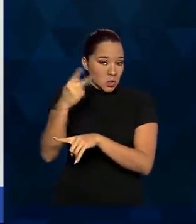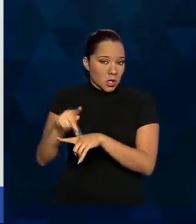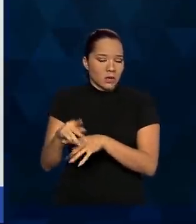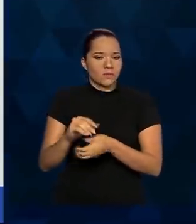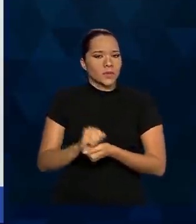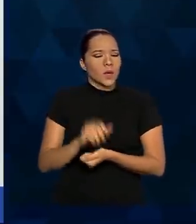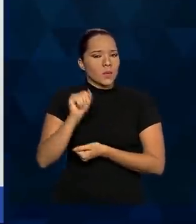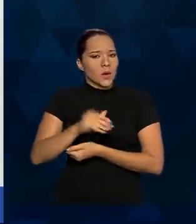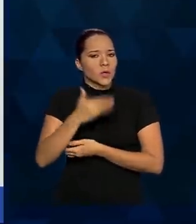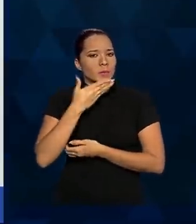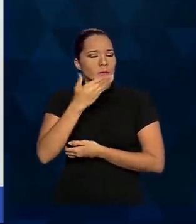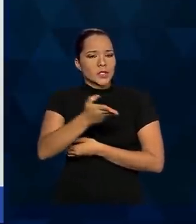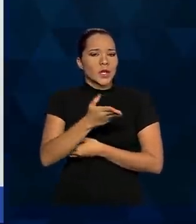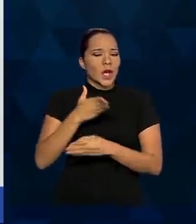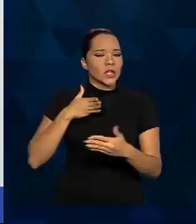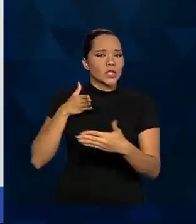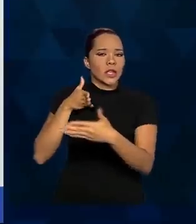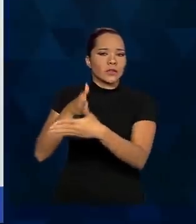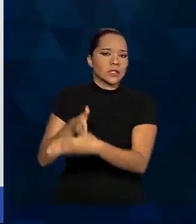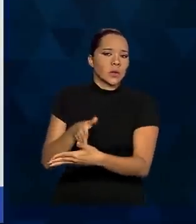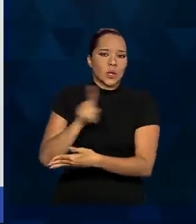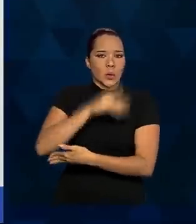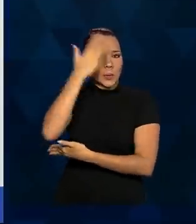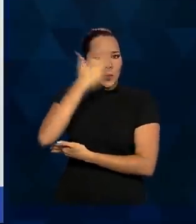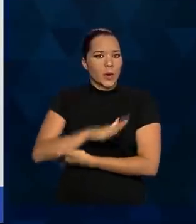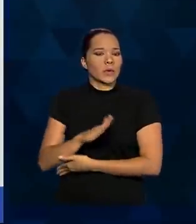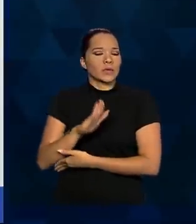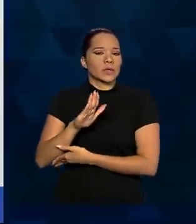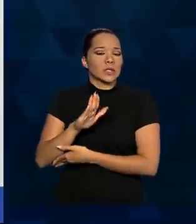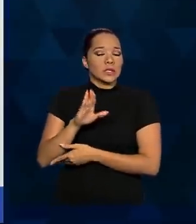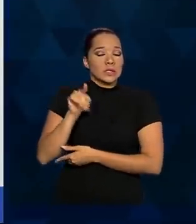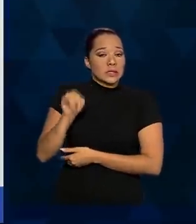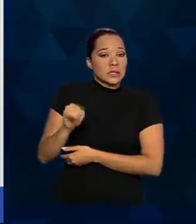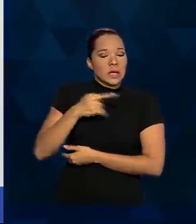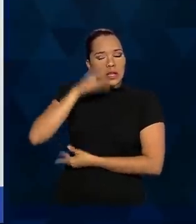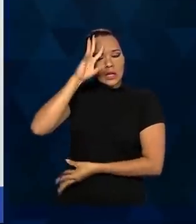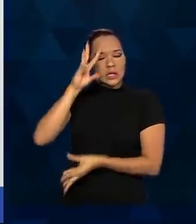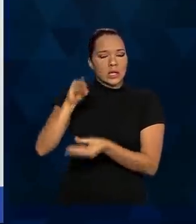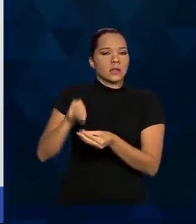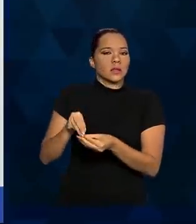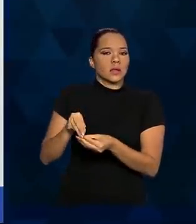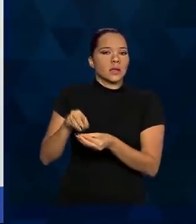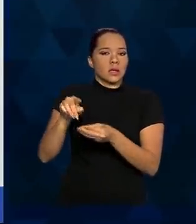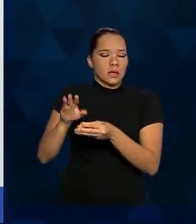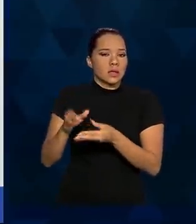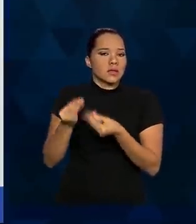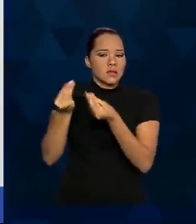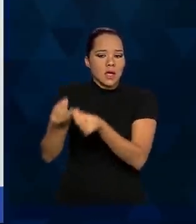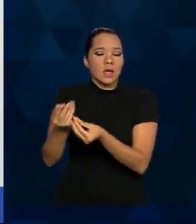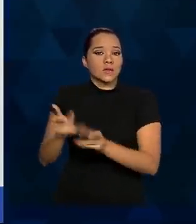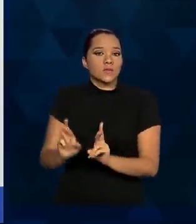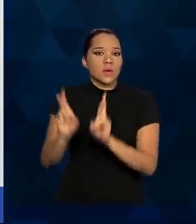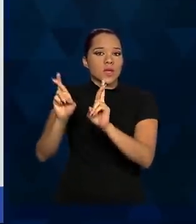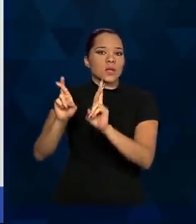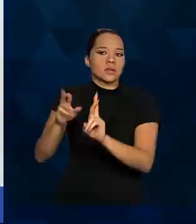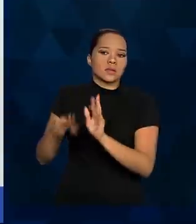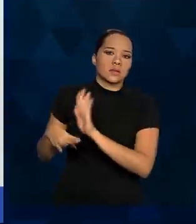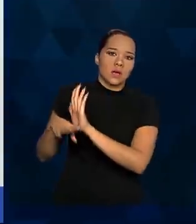pode recorrer a intervenções não comprovadas que, em seu julgamento, ofereçam a esperança de salvar a vida,